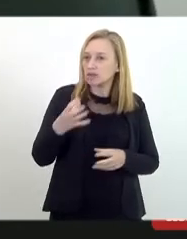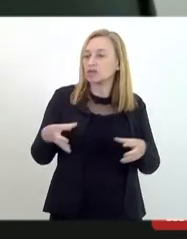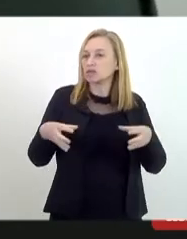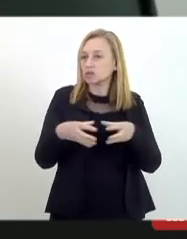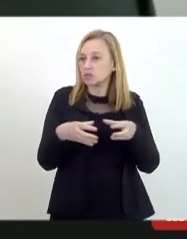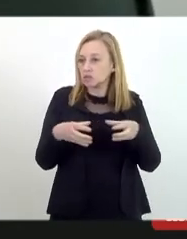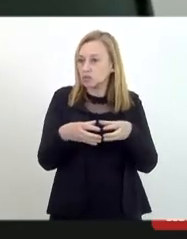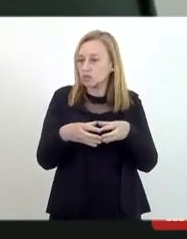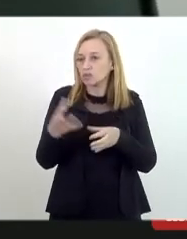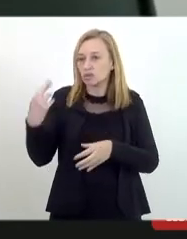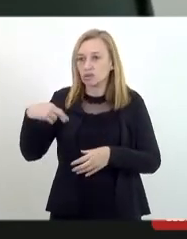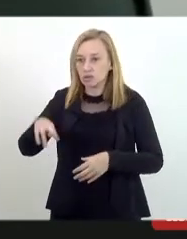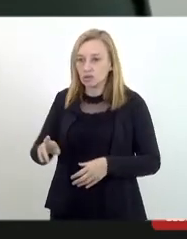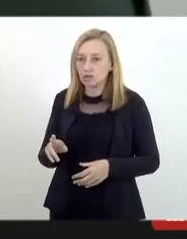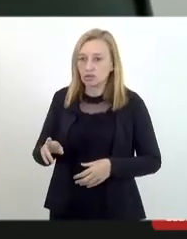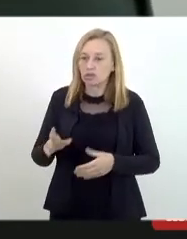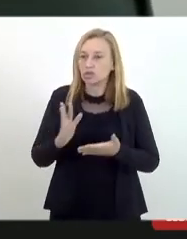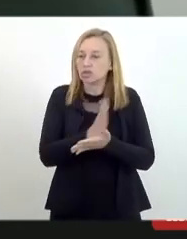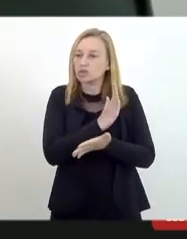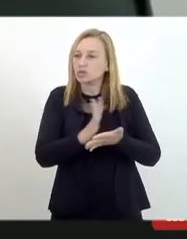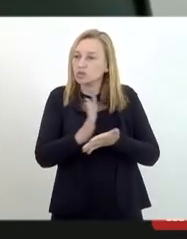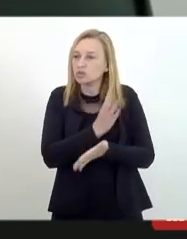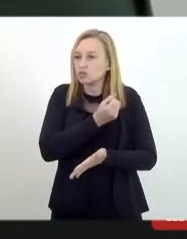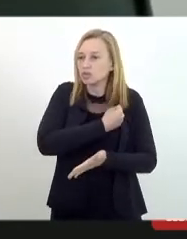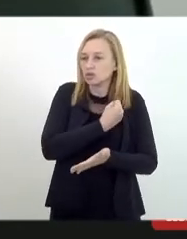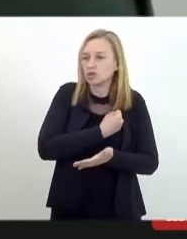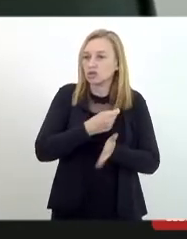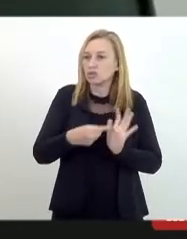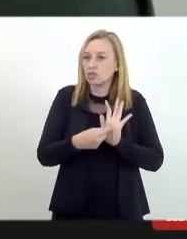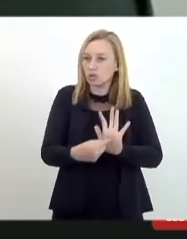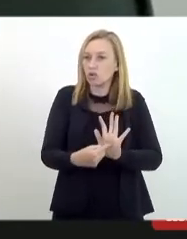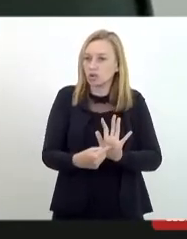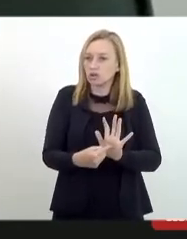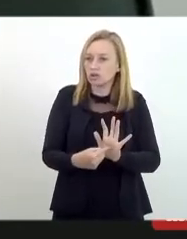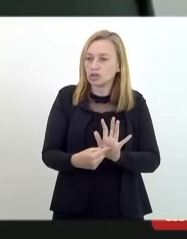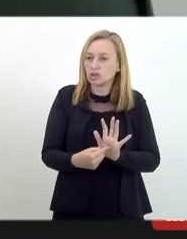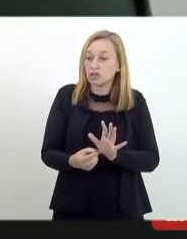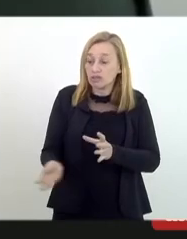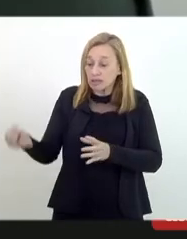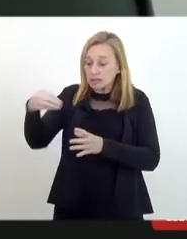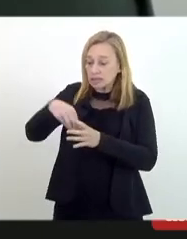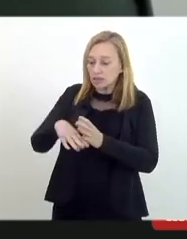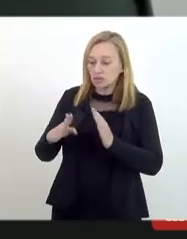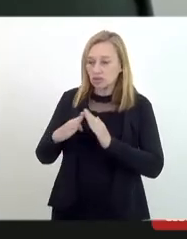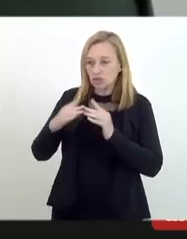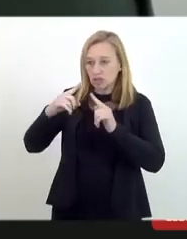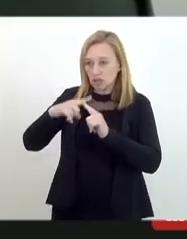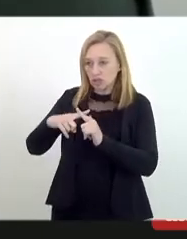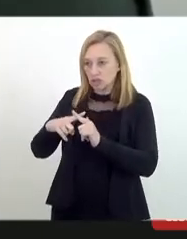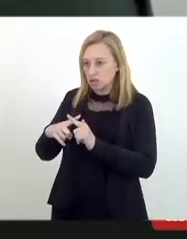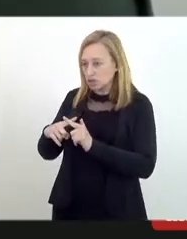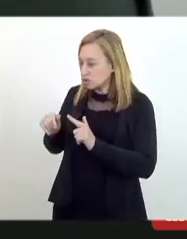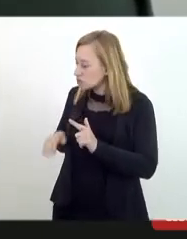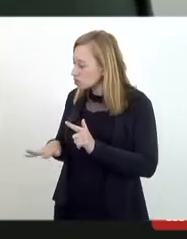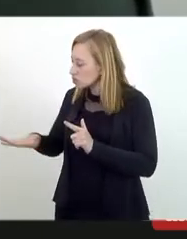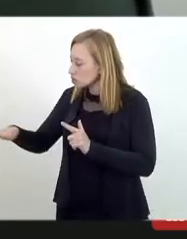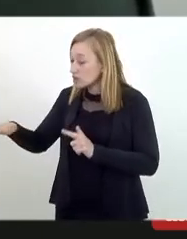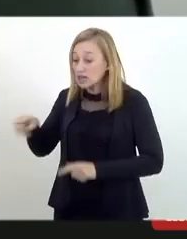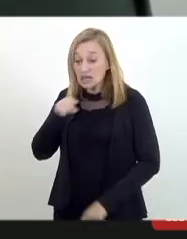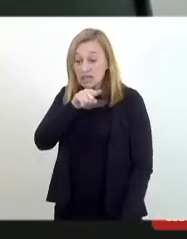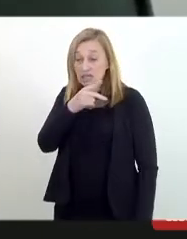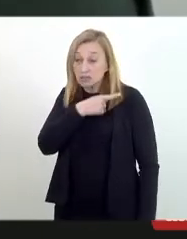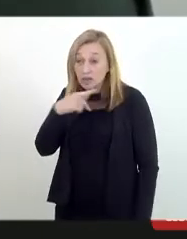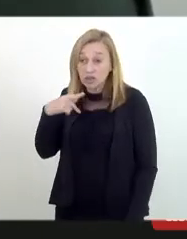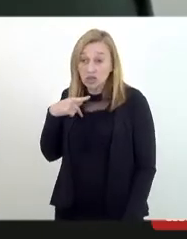evangélica, a maioria dessas igrejas, elas ficam dentro de comunidades e esses pastores também ficam meio